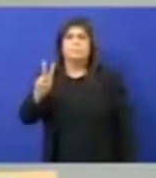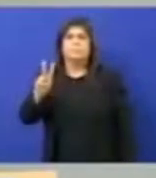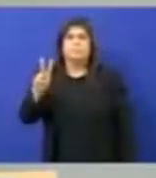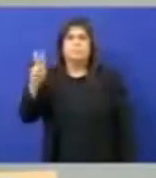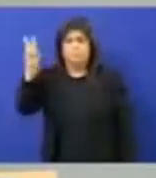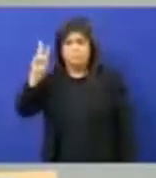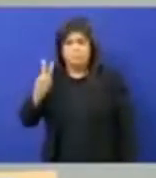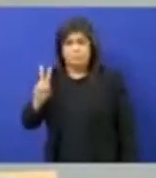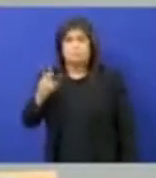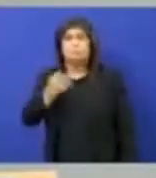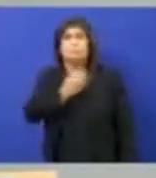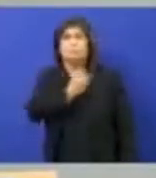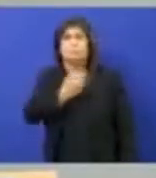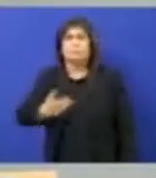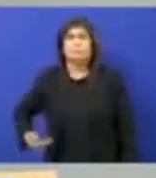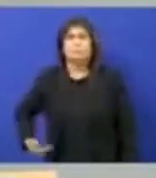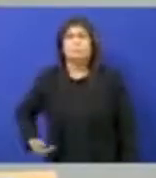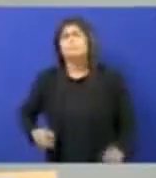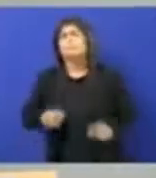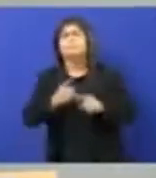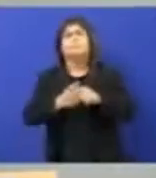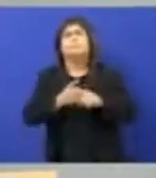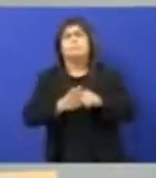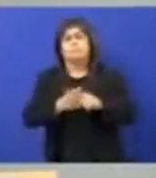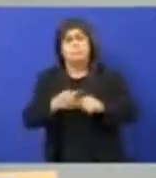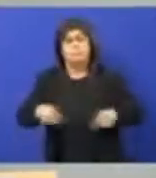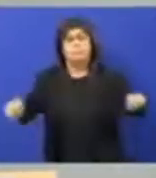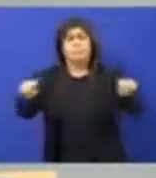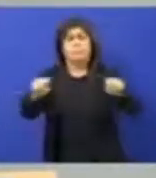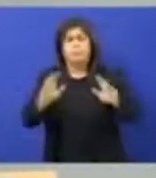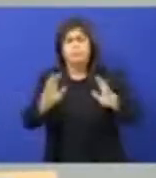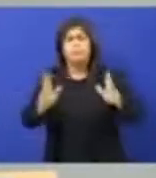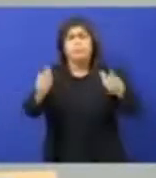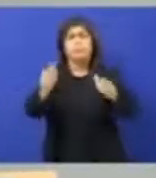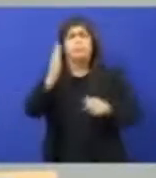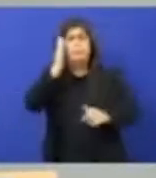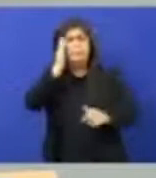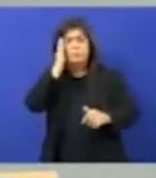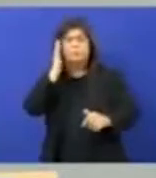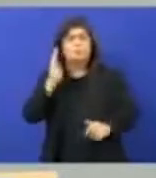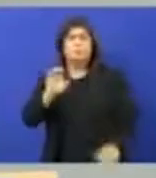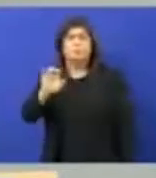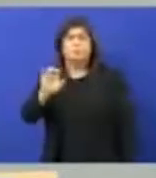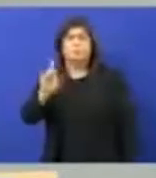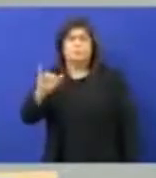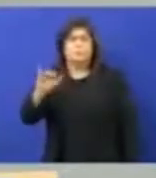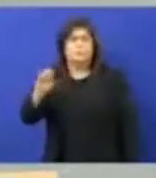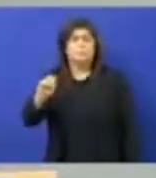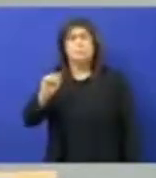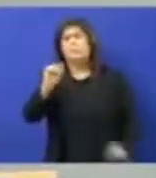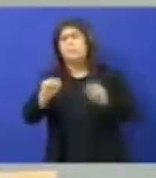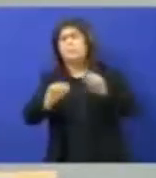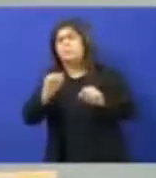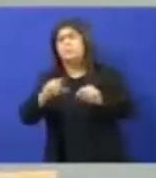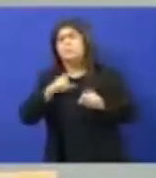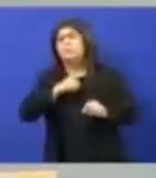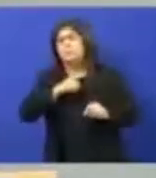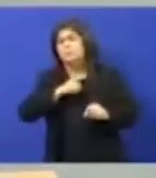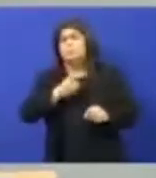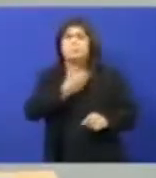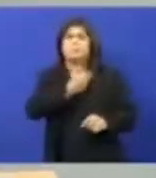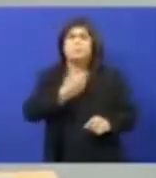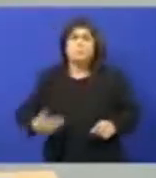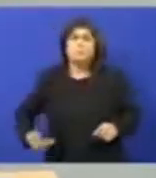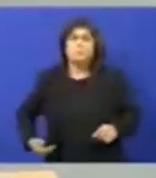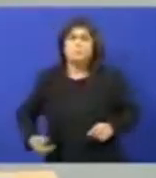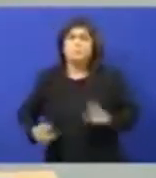E aí muitos questionam o porquê. Porque todos verão se o doutor Érico tem alguma coisa no governo, alguns passos vão ser